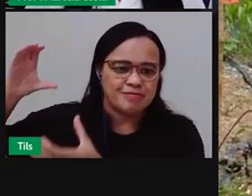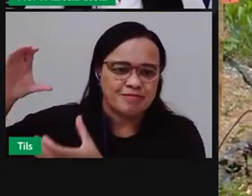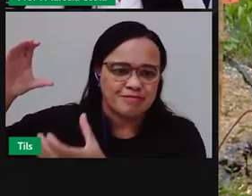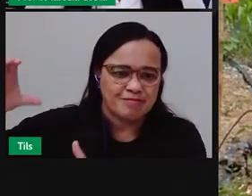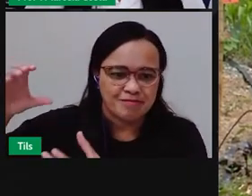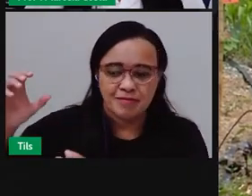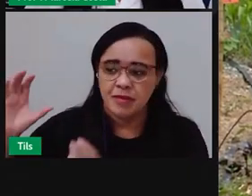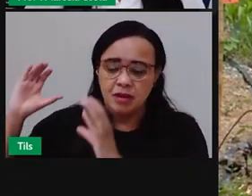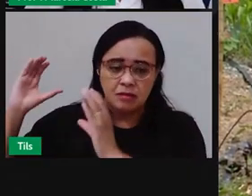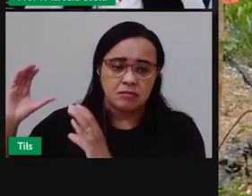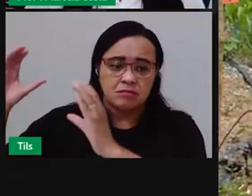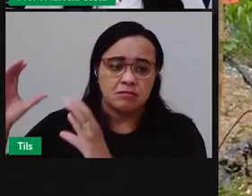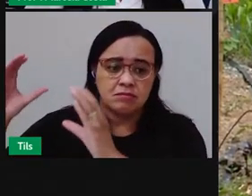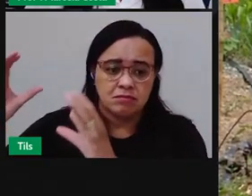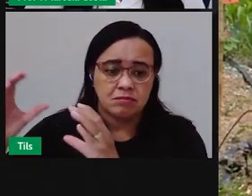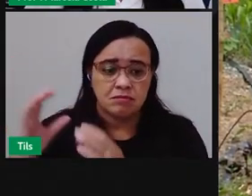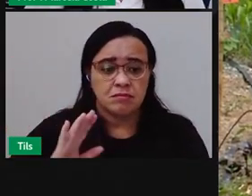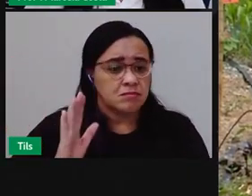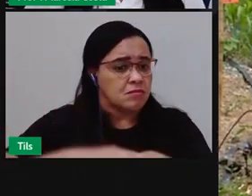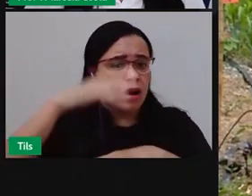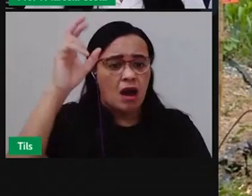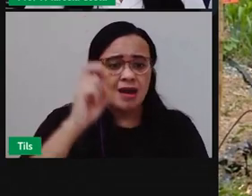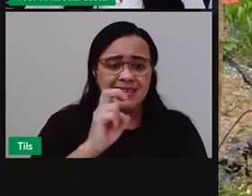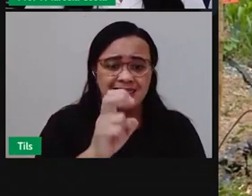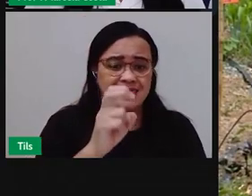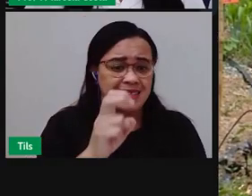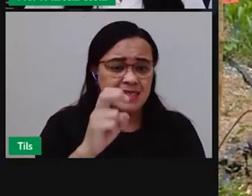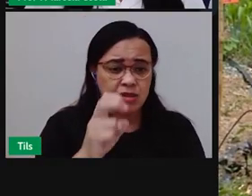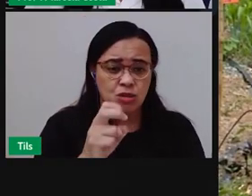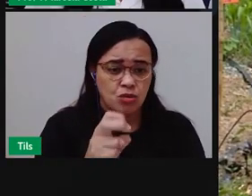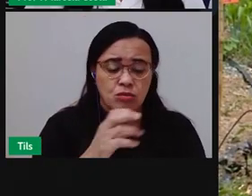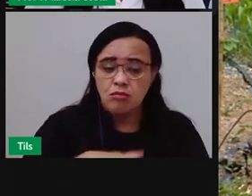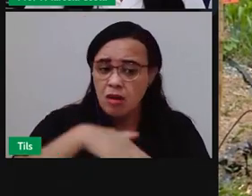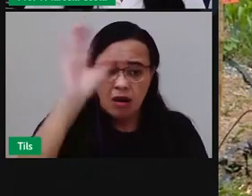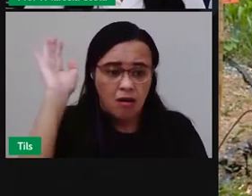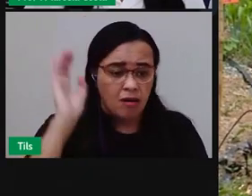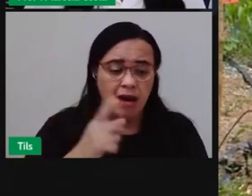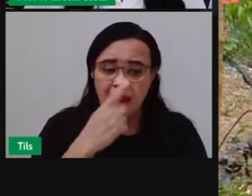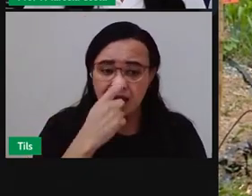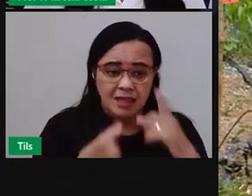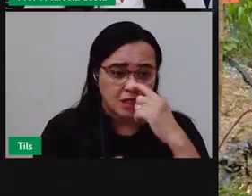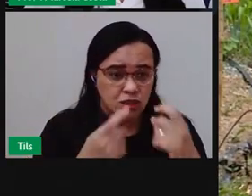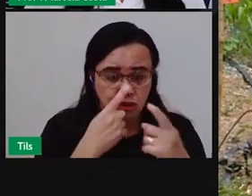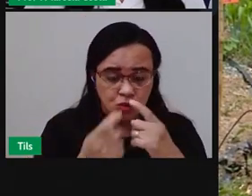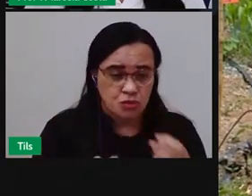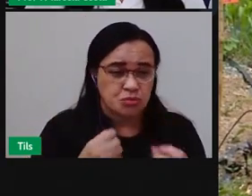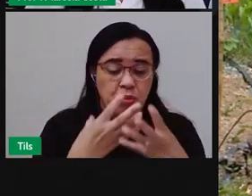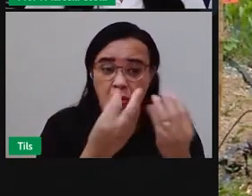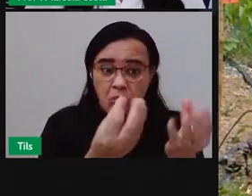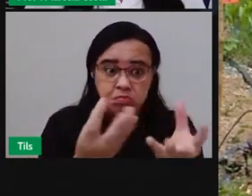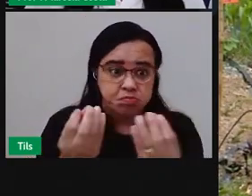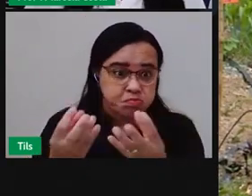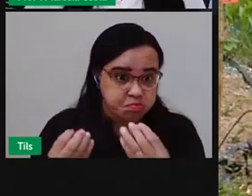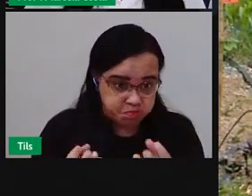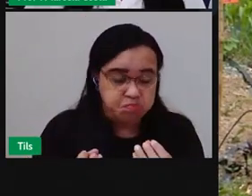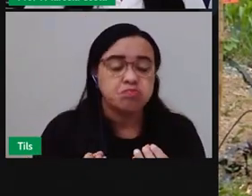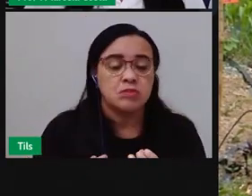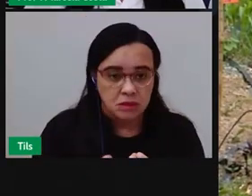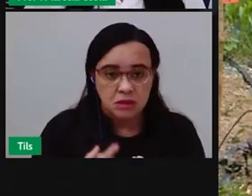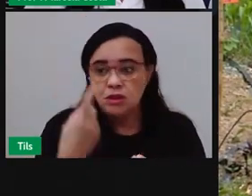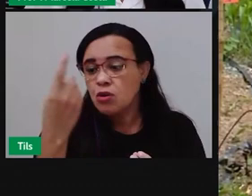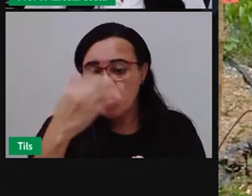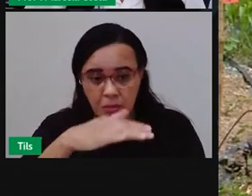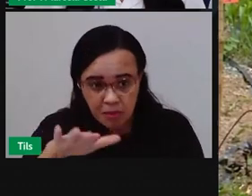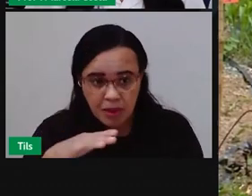cinco toneladas de recicláveis e mais de uma tonelada e meia de matéria